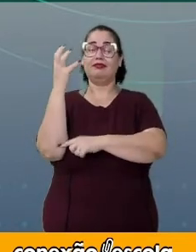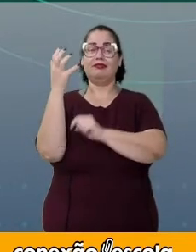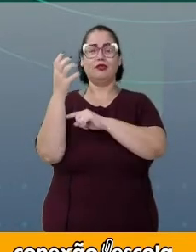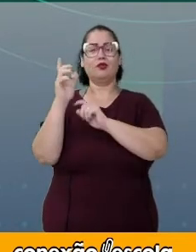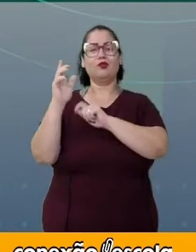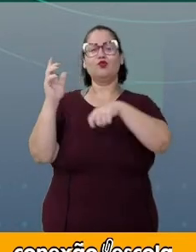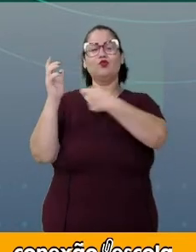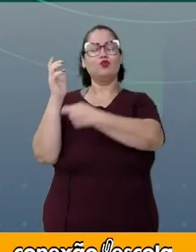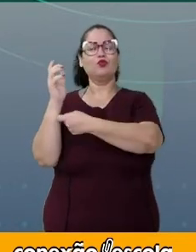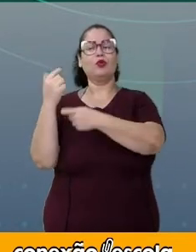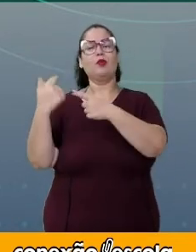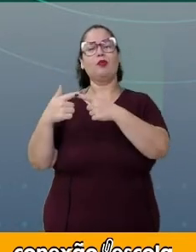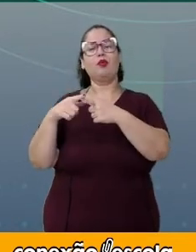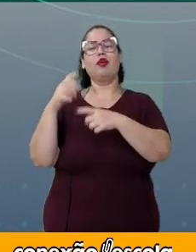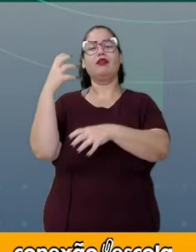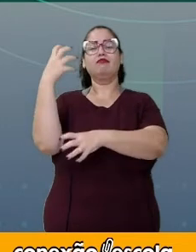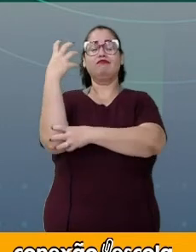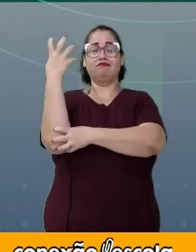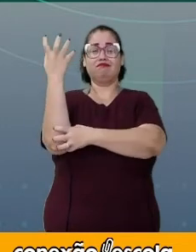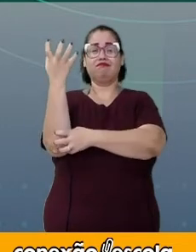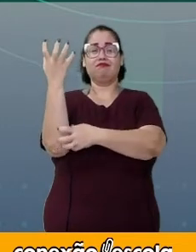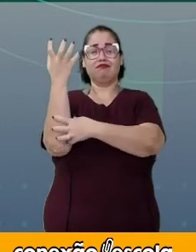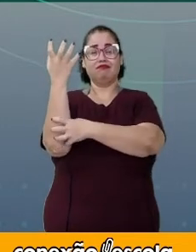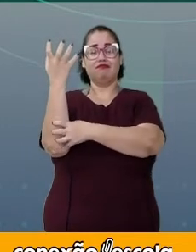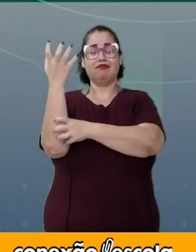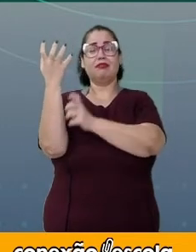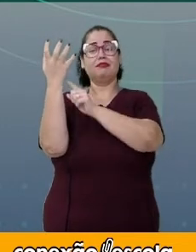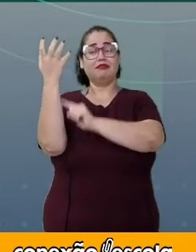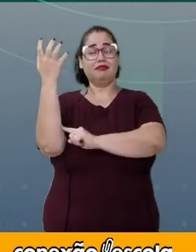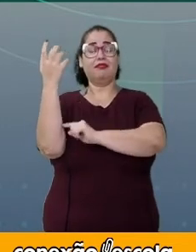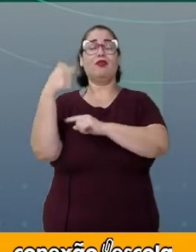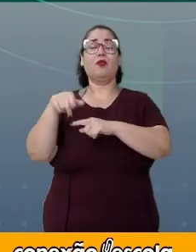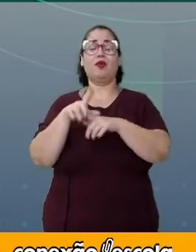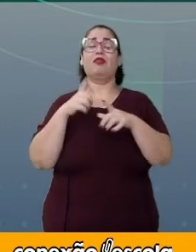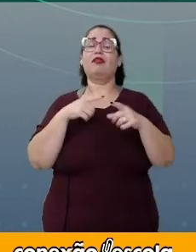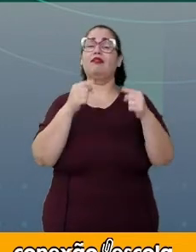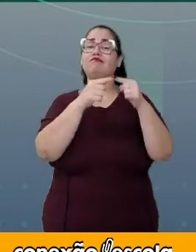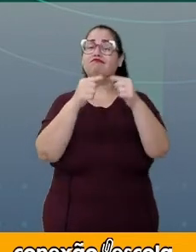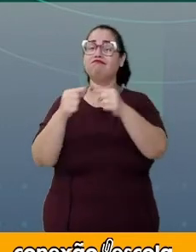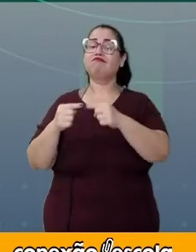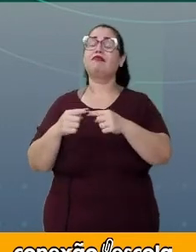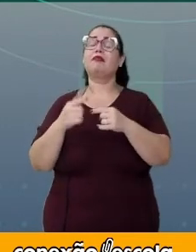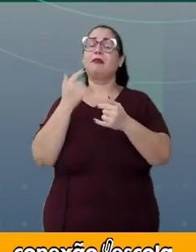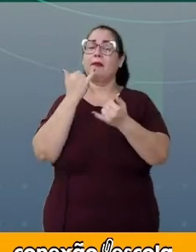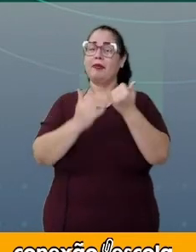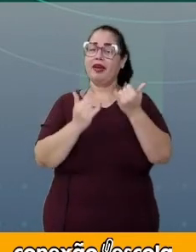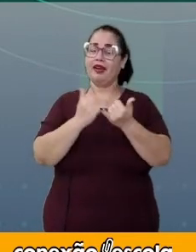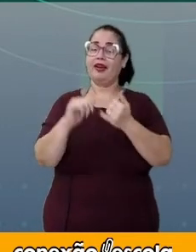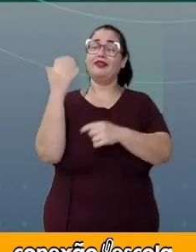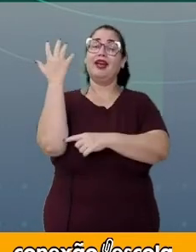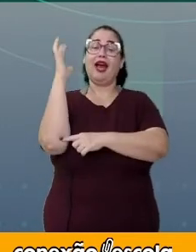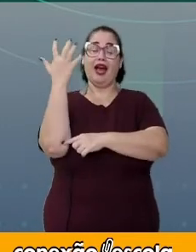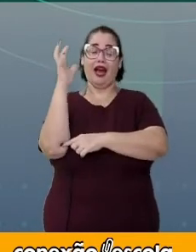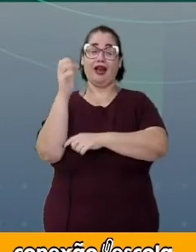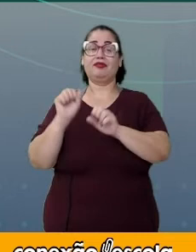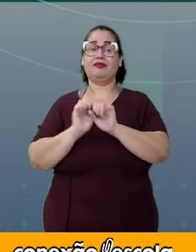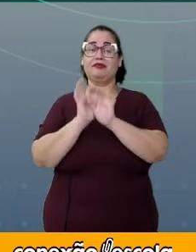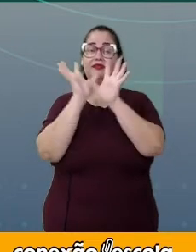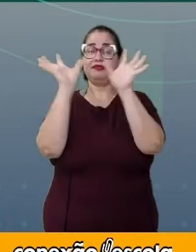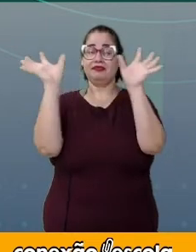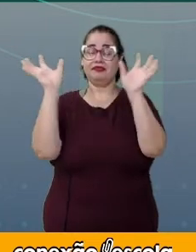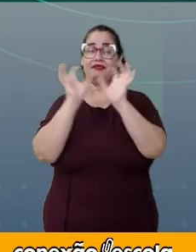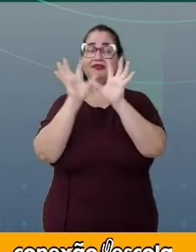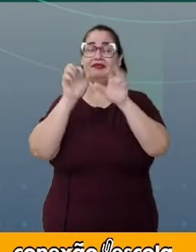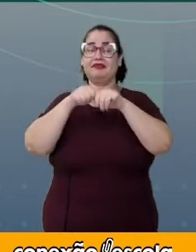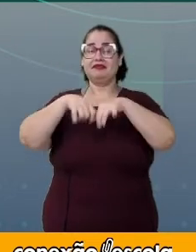assim, porque a sua estrutura se parece com a árvore, por causa dos galhos e